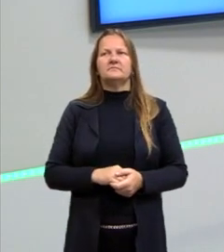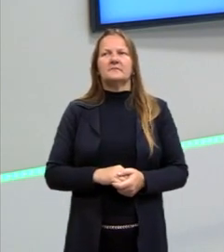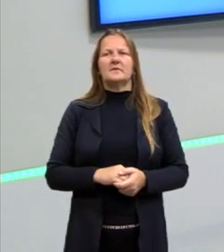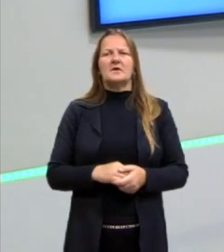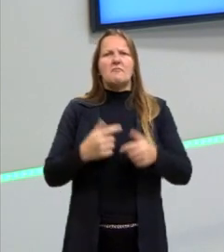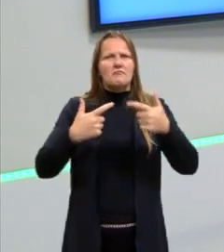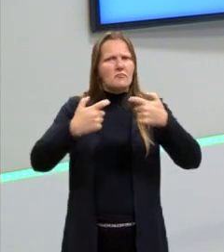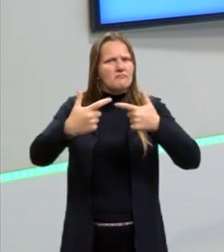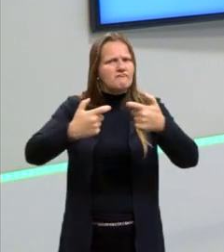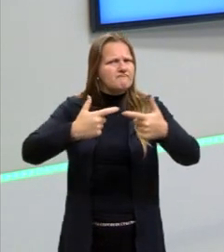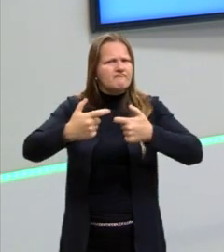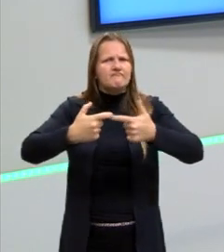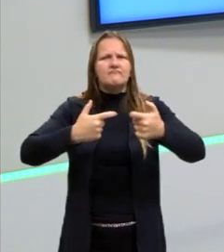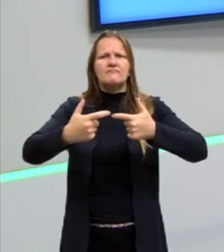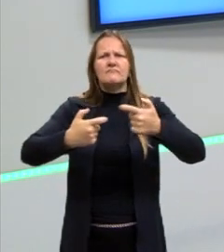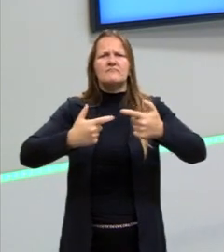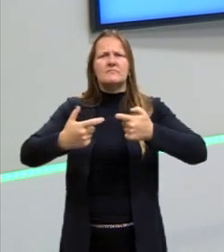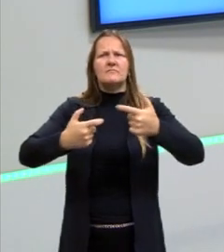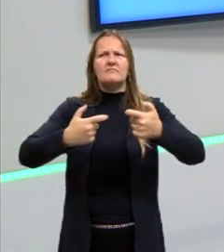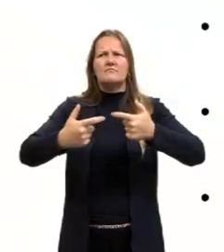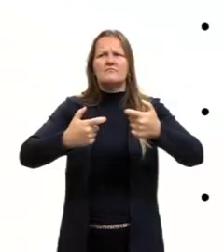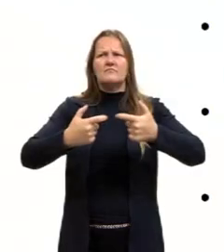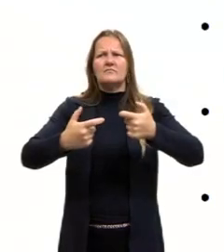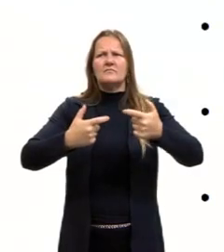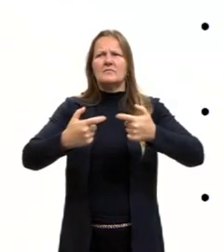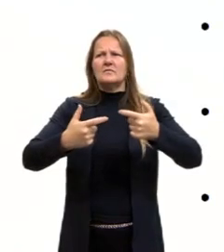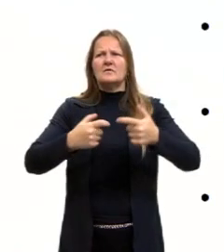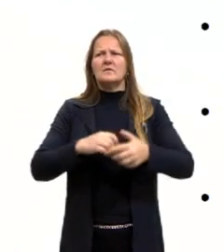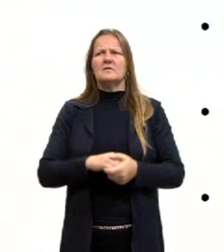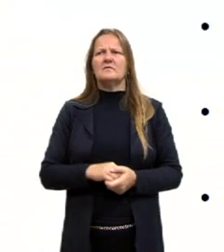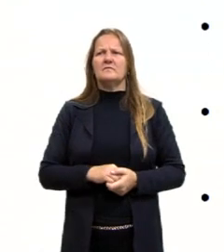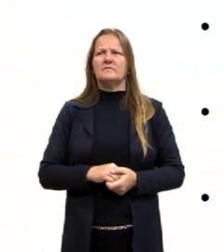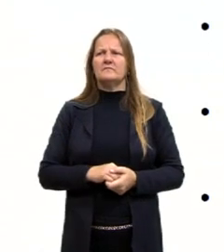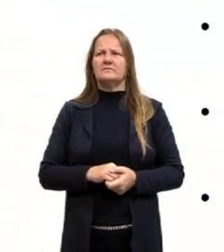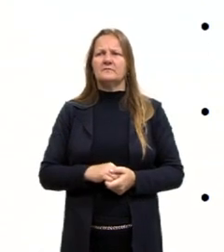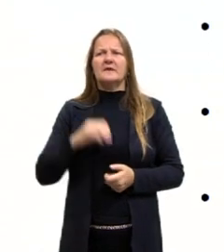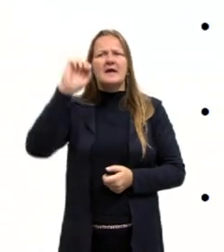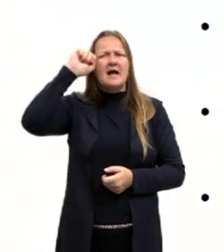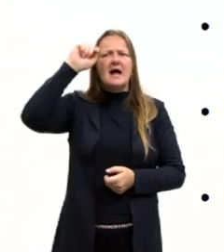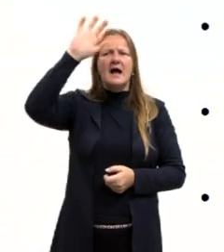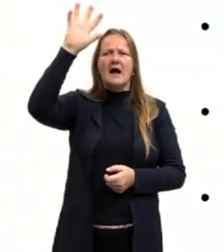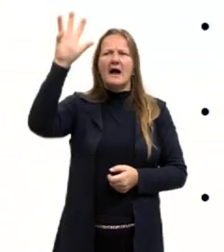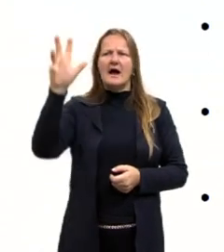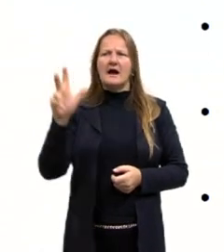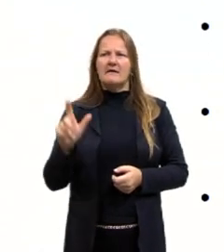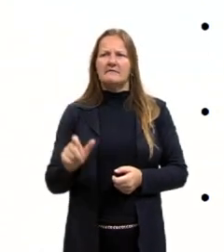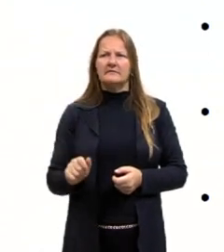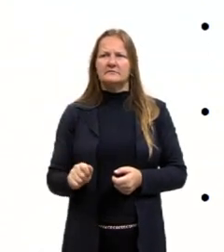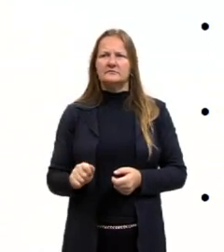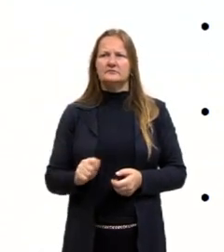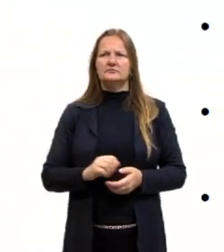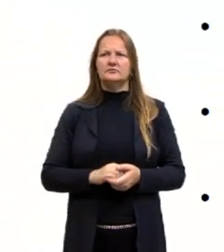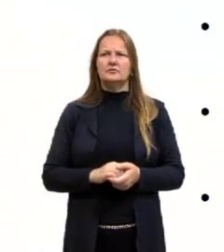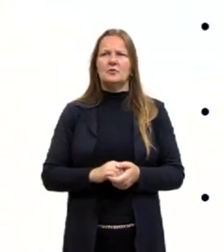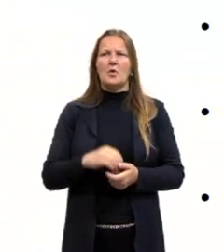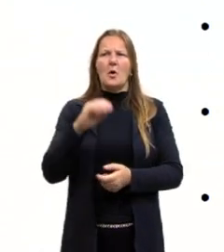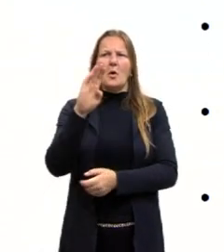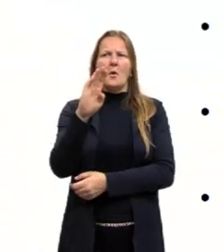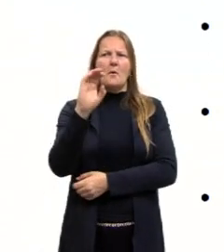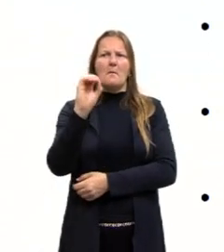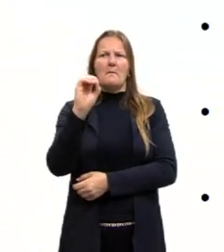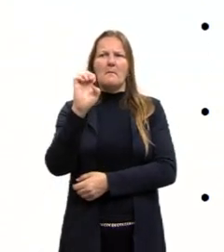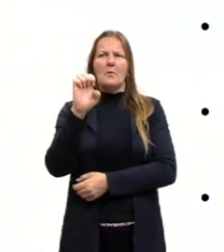que era na... É difícil falar isso, às vezes eu me enrolo. Que era aqui na África do Sul, uma luta entre os